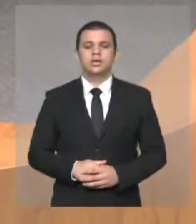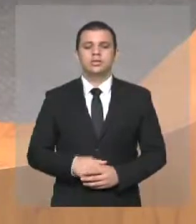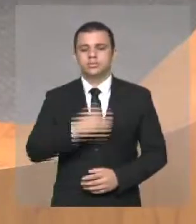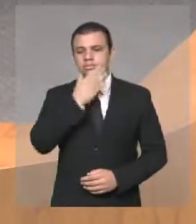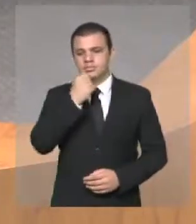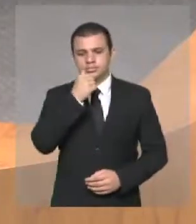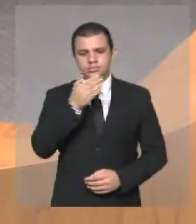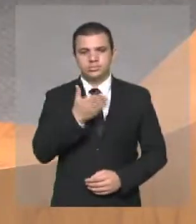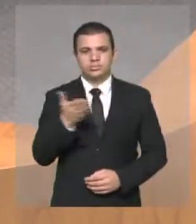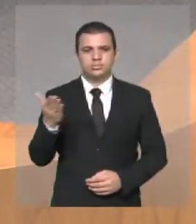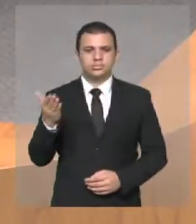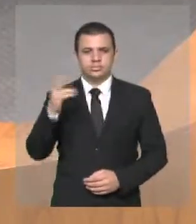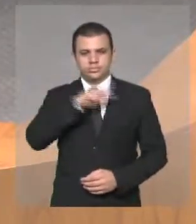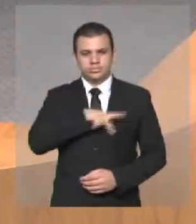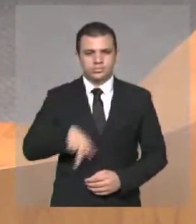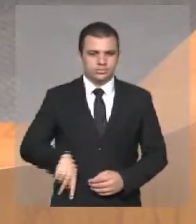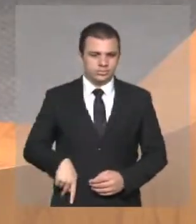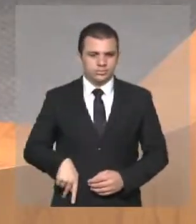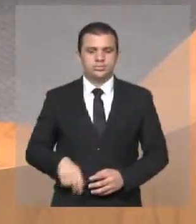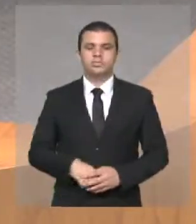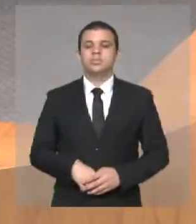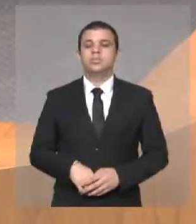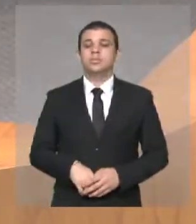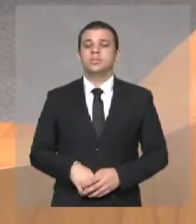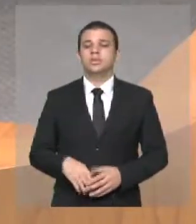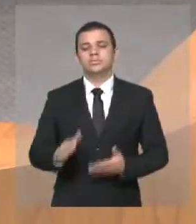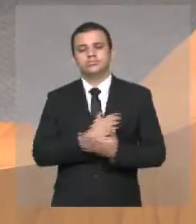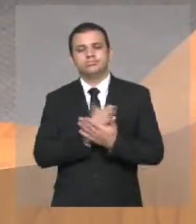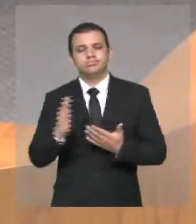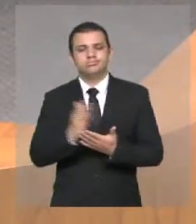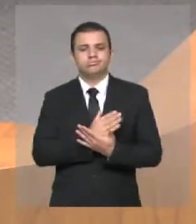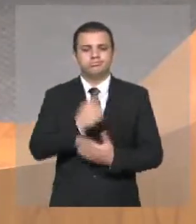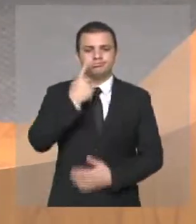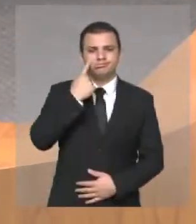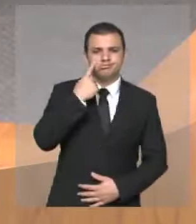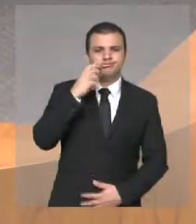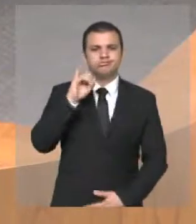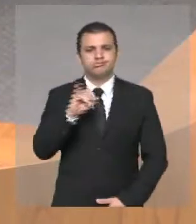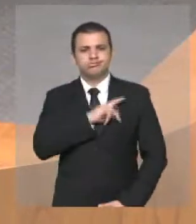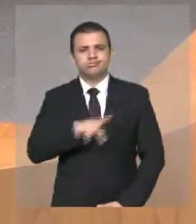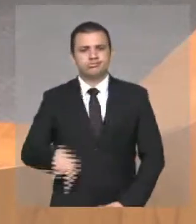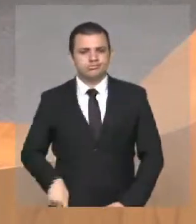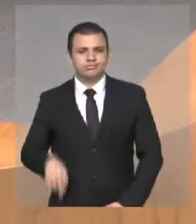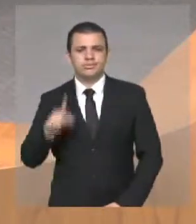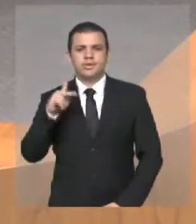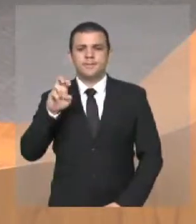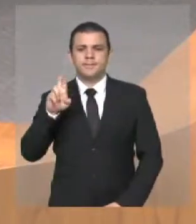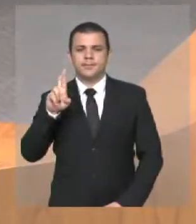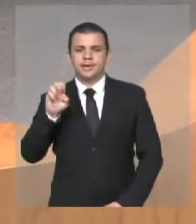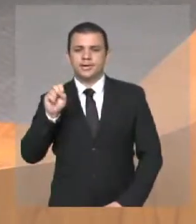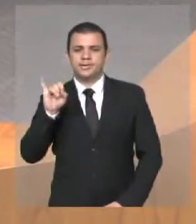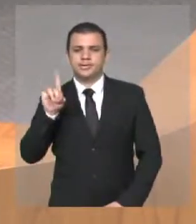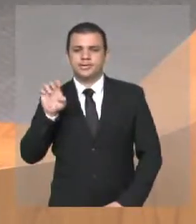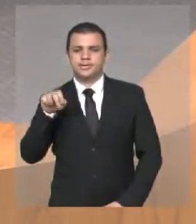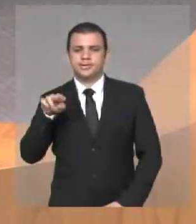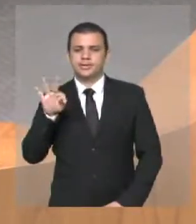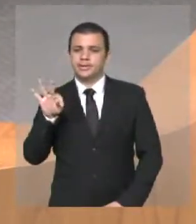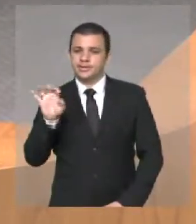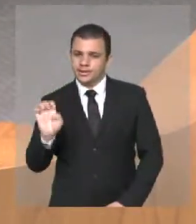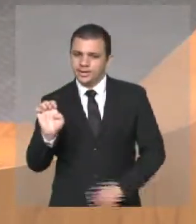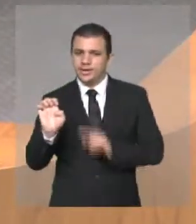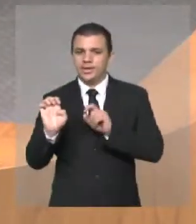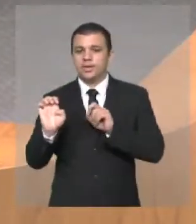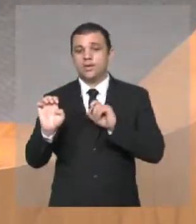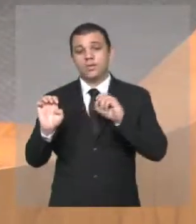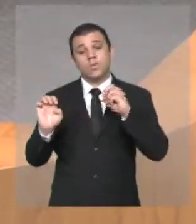senhora presidenta, e alguns questionam se é presidente ou presidenta, presidenta, presidenta Dilma e presidenta Francisca Primo,